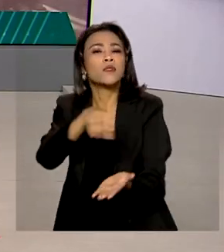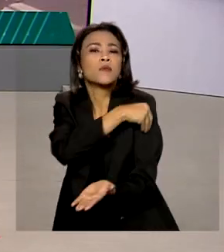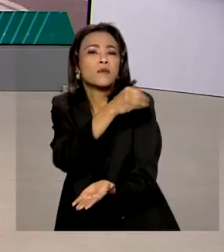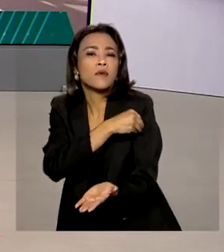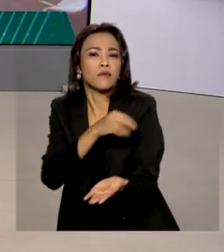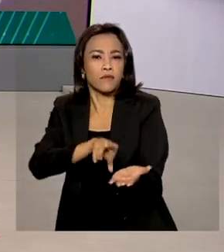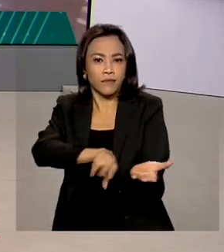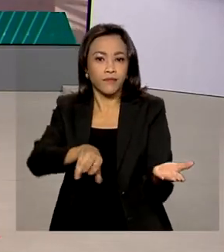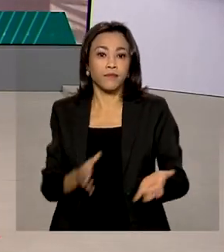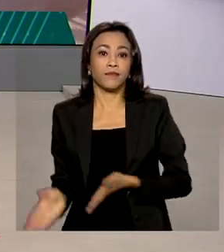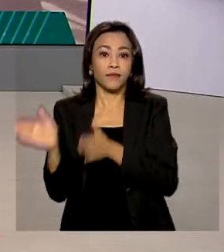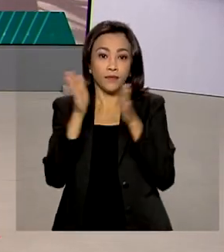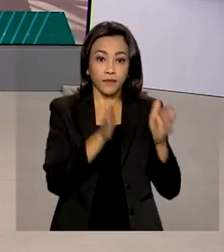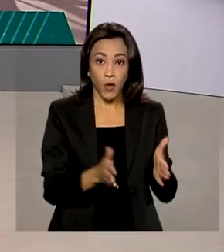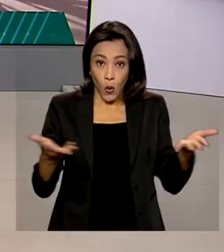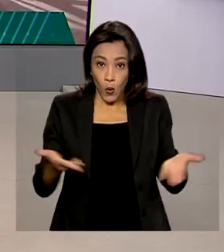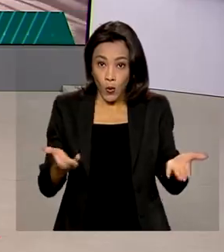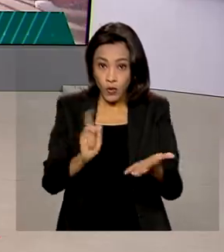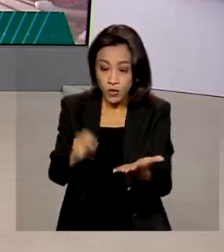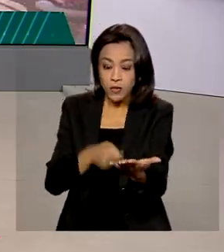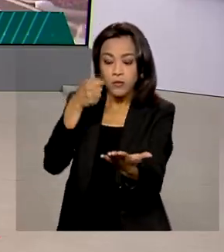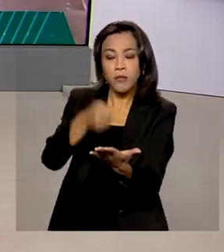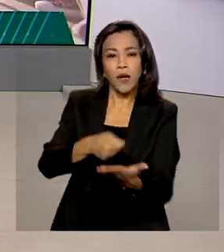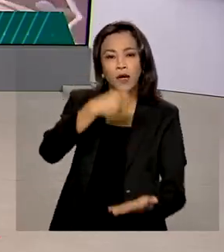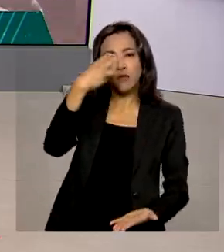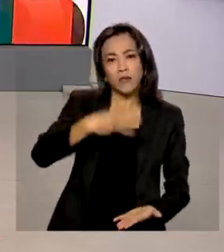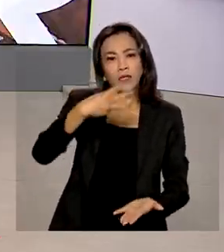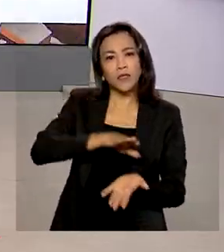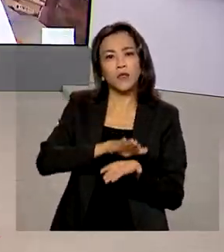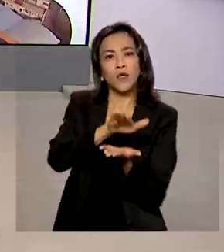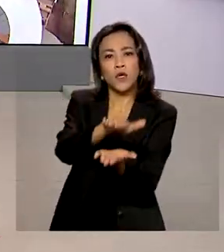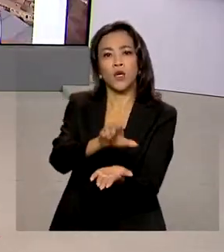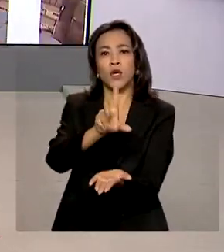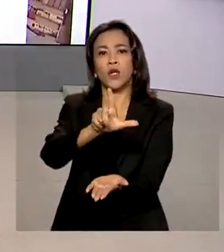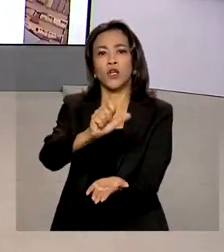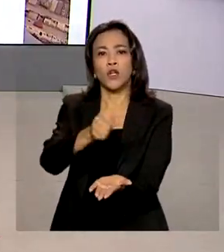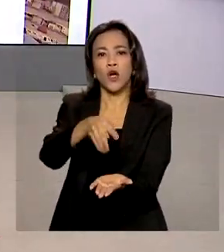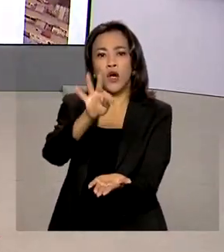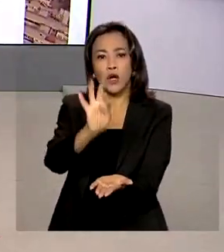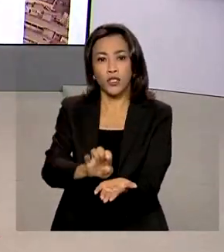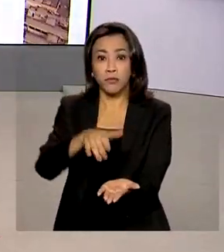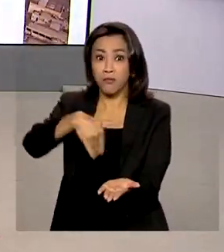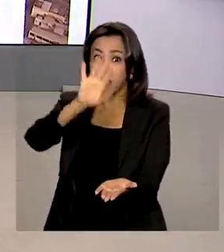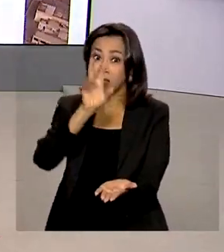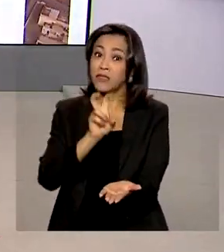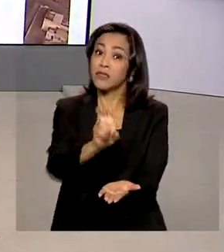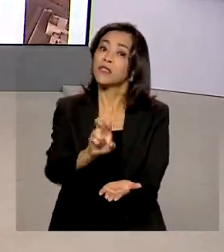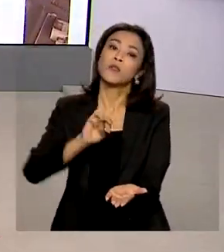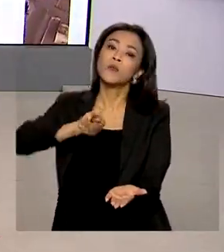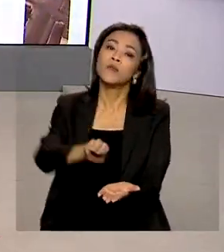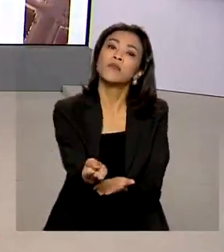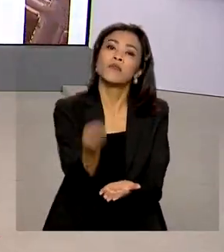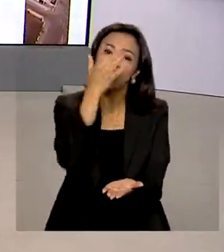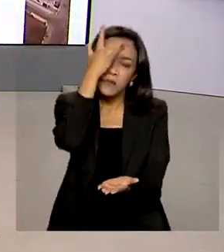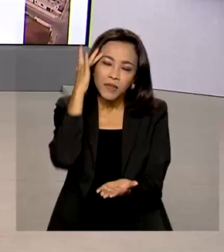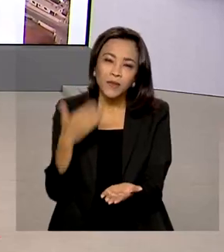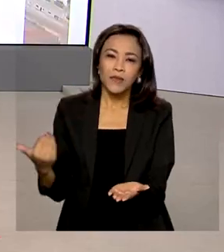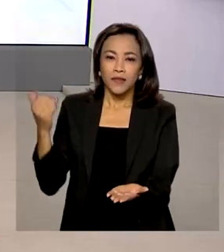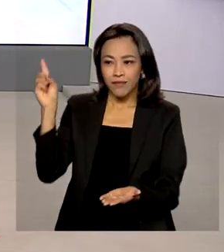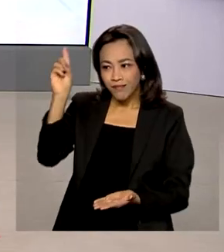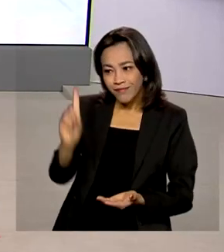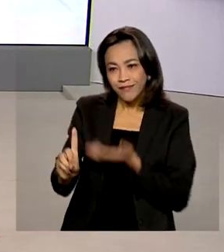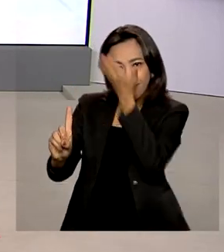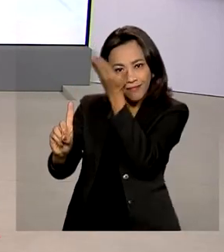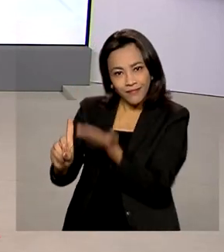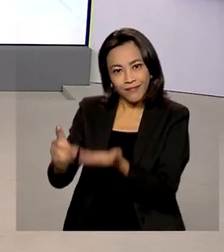paga hoje o terceiro lote de restituição do imposto de renda para mais de 5 milhões de contribuintes. Glauco de Queiroz traz ao vivo